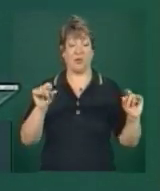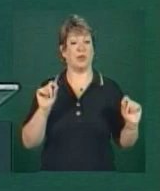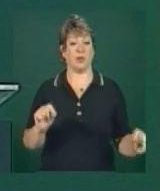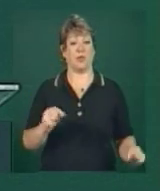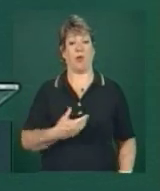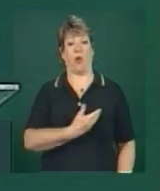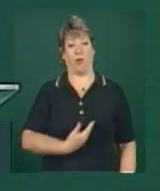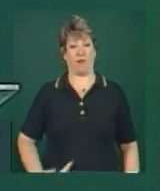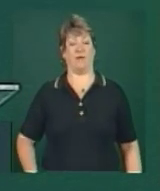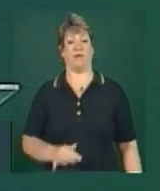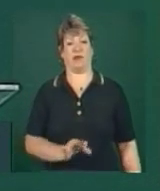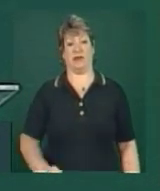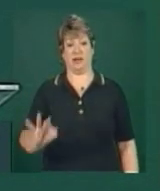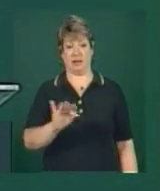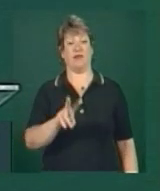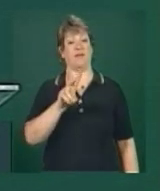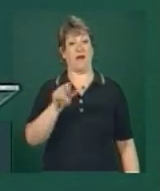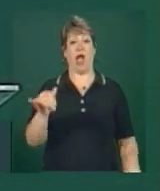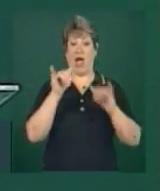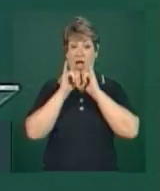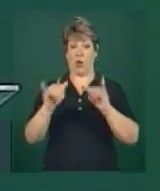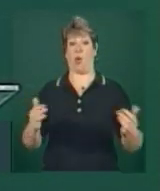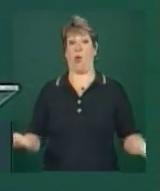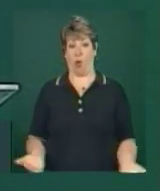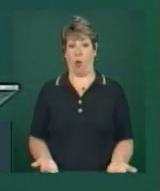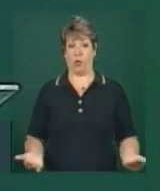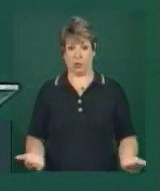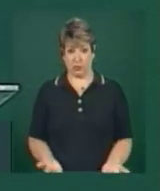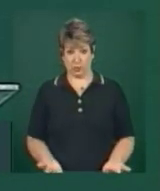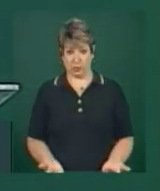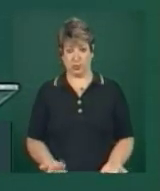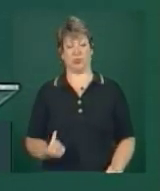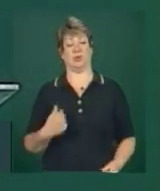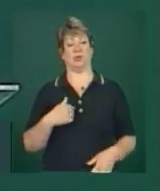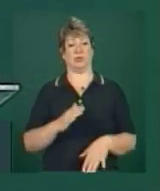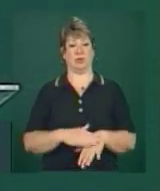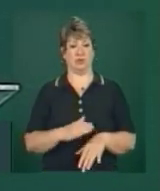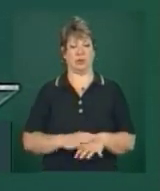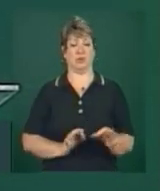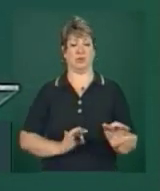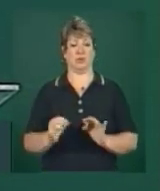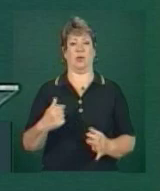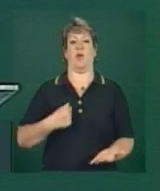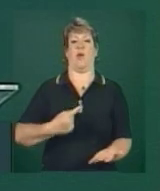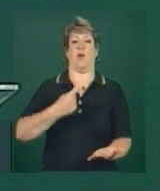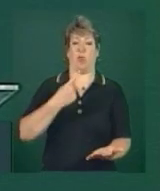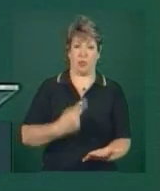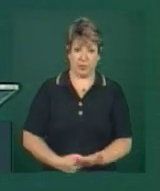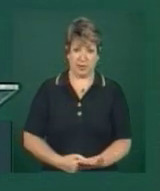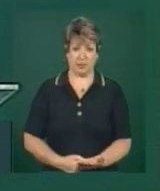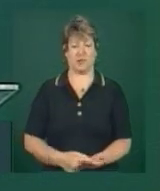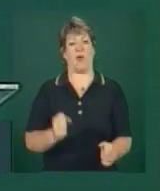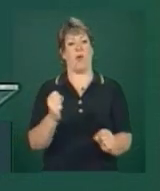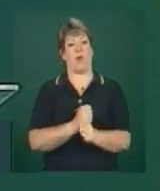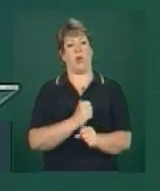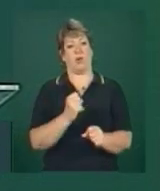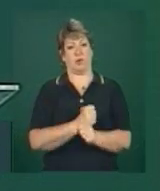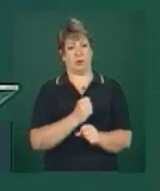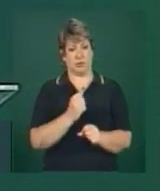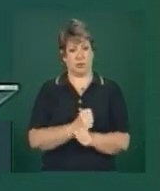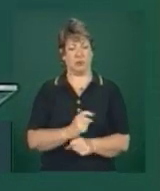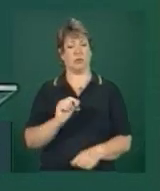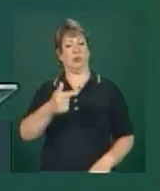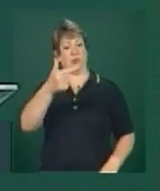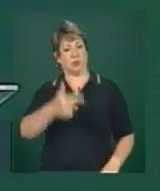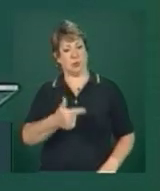vai anunciar hoje, por meu intermédio e meu compromisso, a construção da